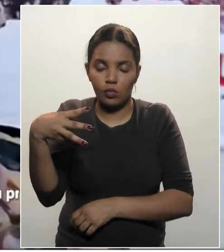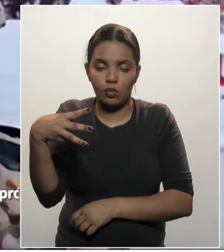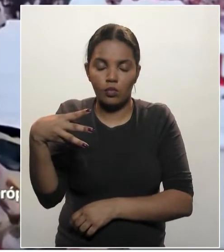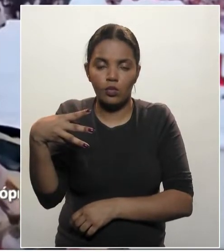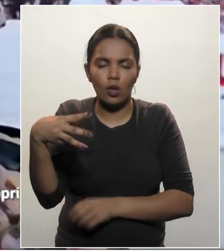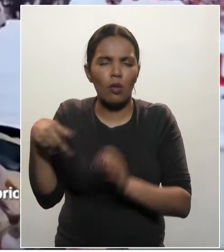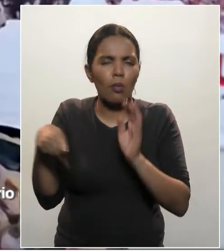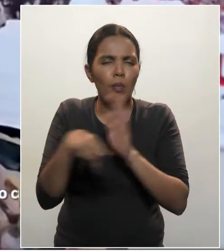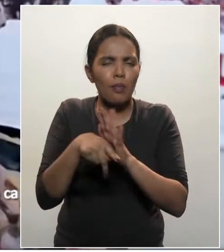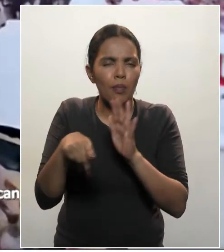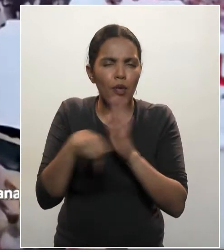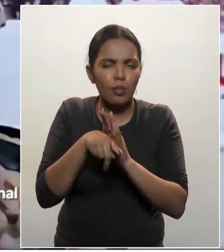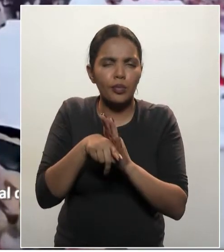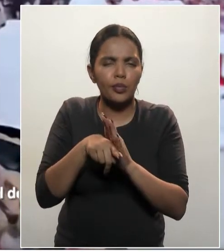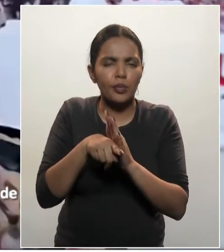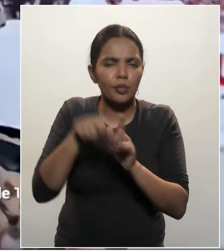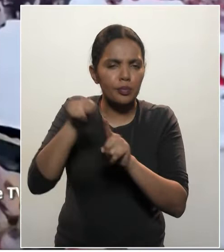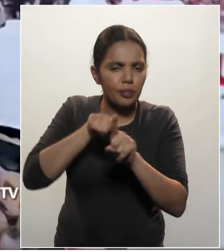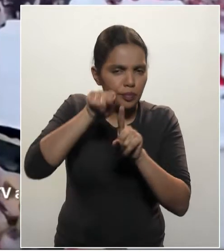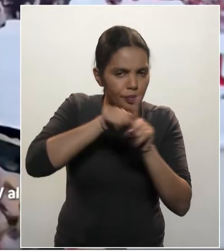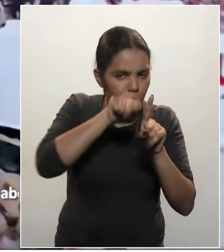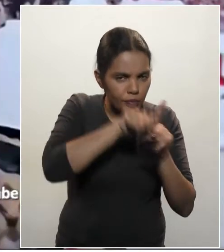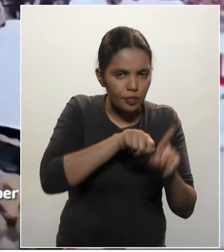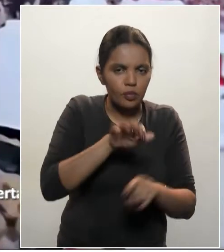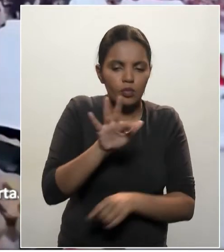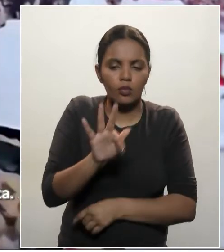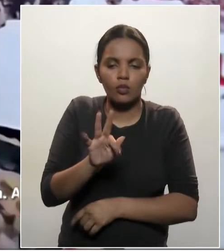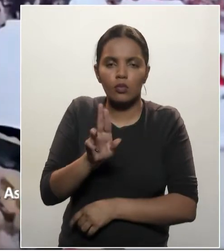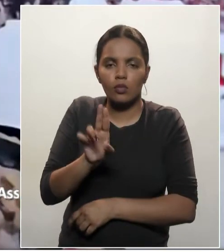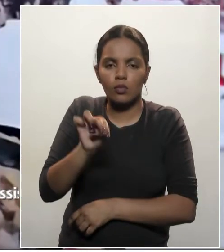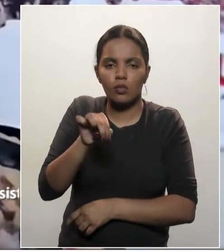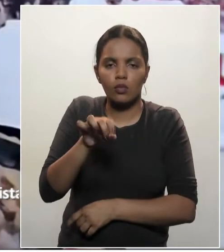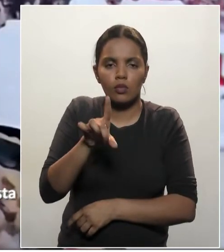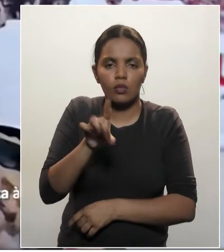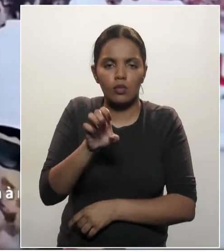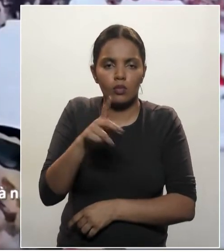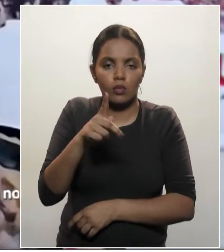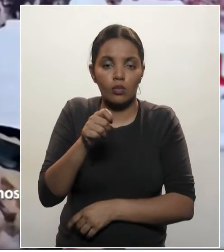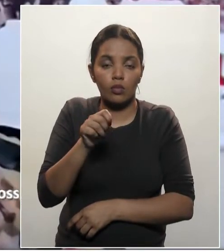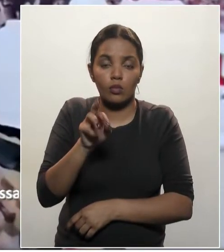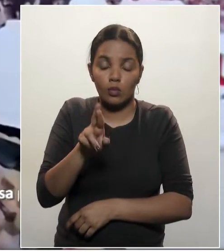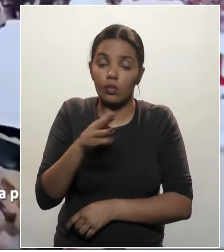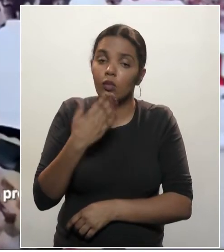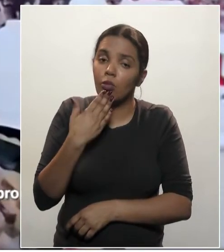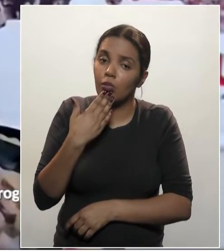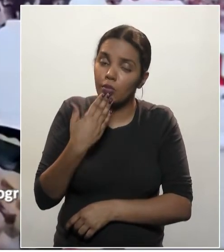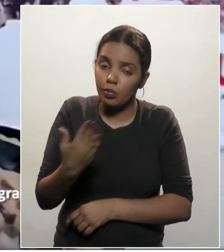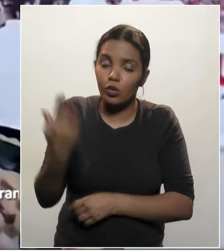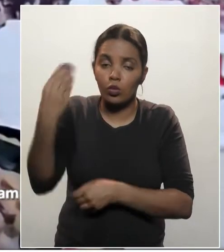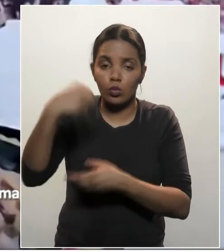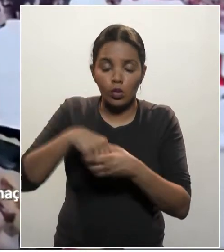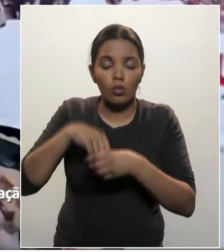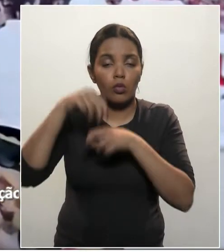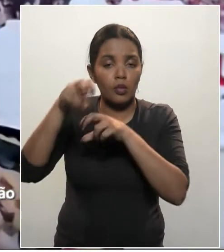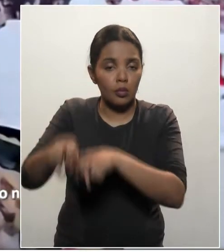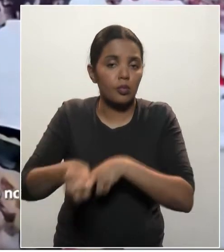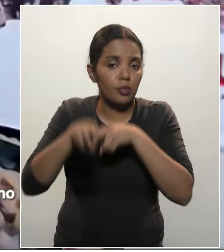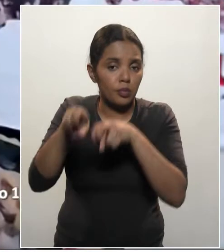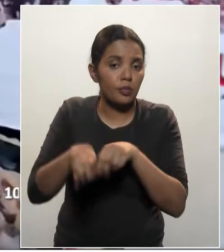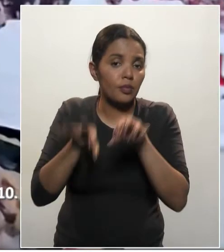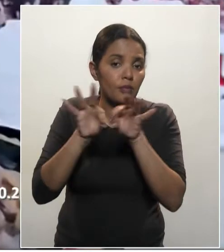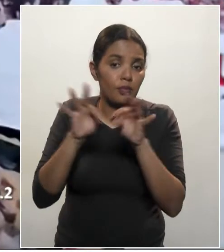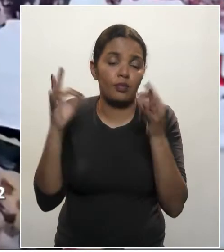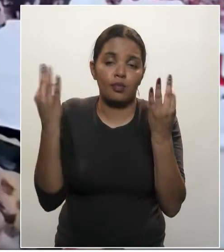o cronograma que a Fundepar está solicitando para as cooperativas da agricultura familiar com